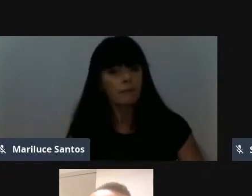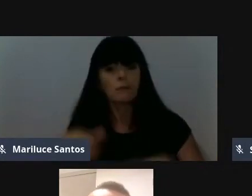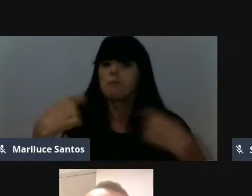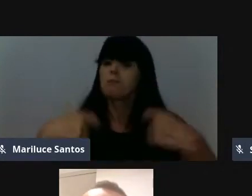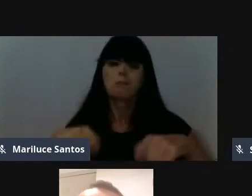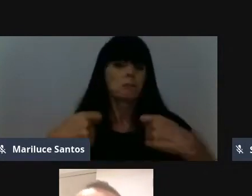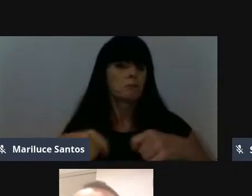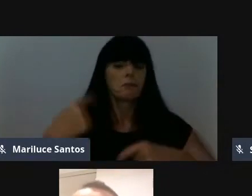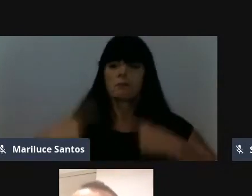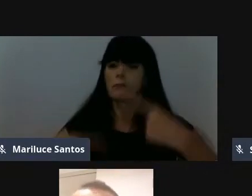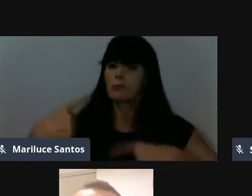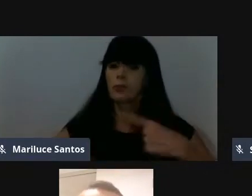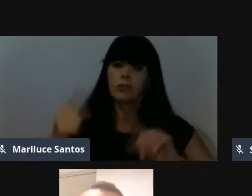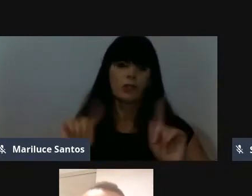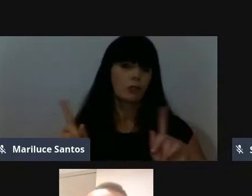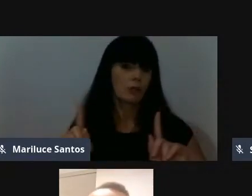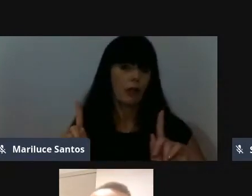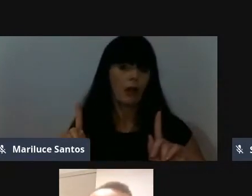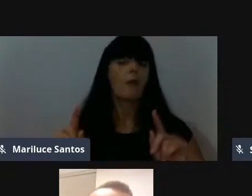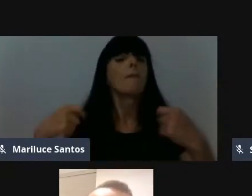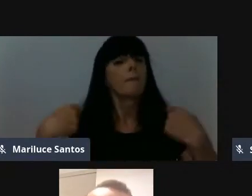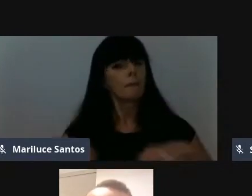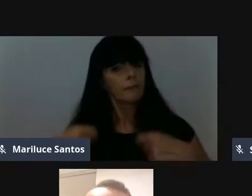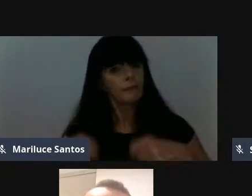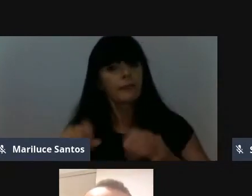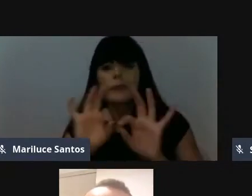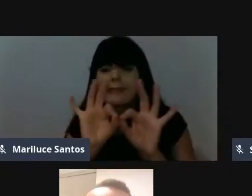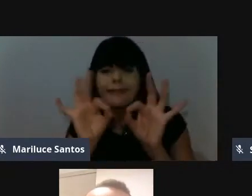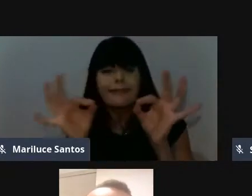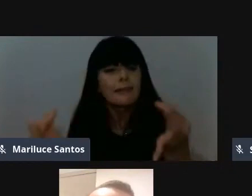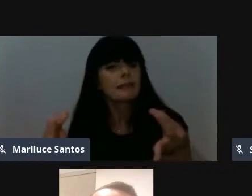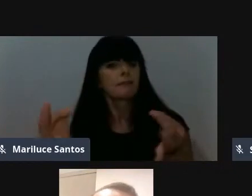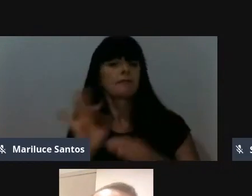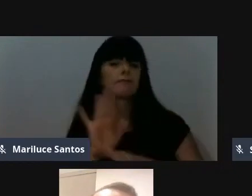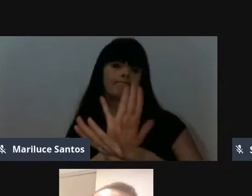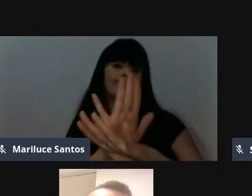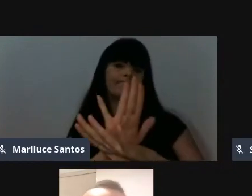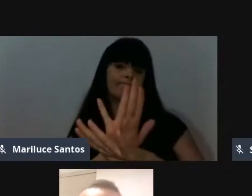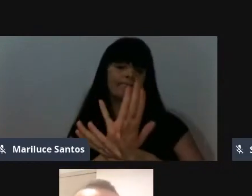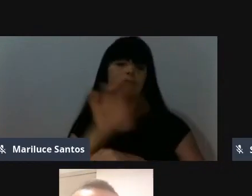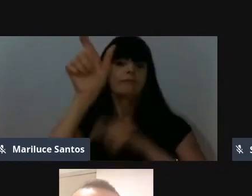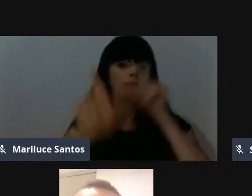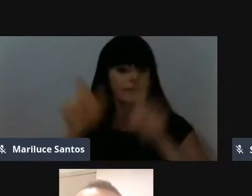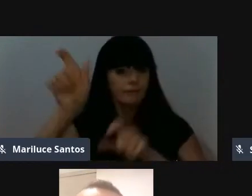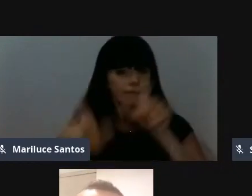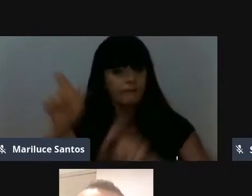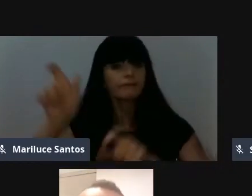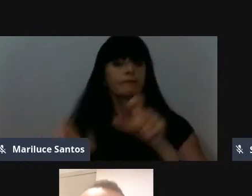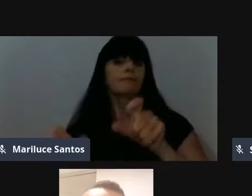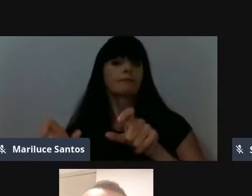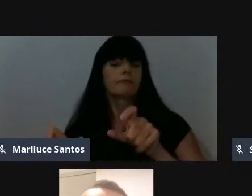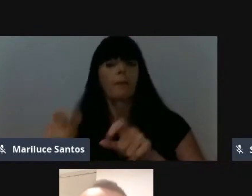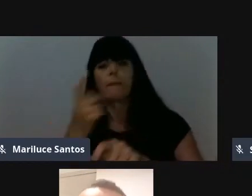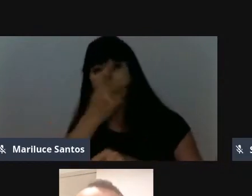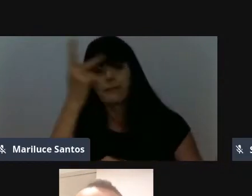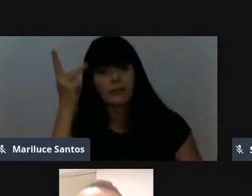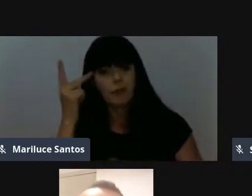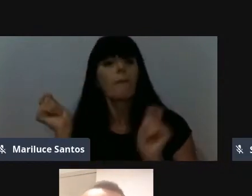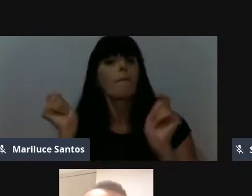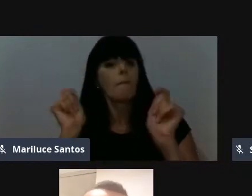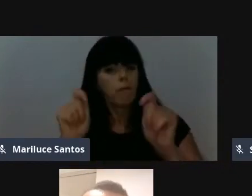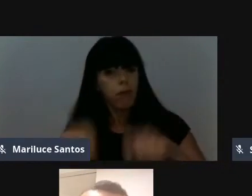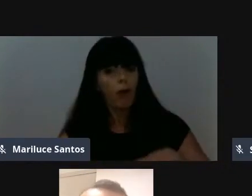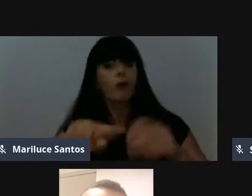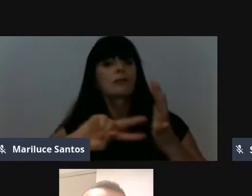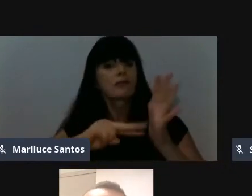precisa necessário entrar para a política, uma simples ajuda que damos a alguém, pode significar